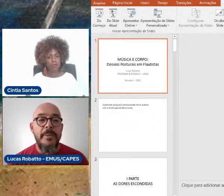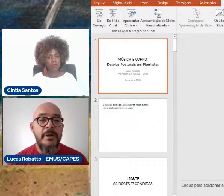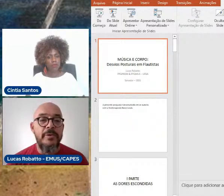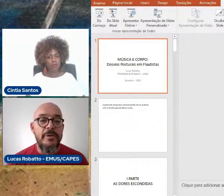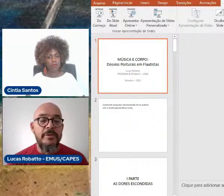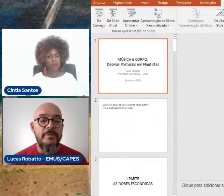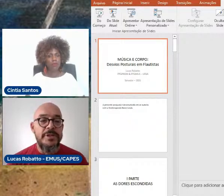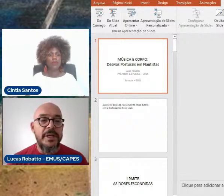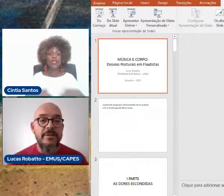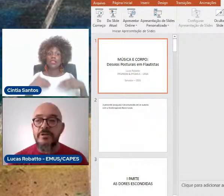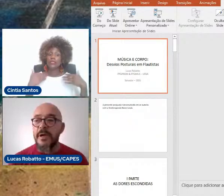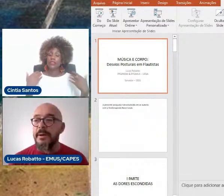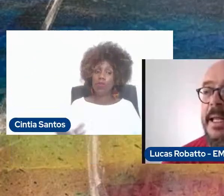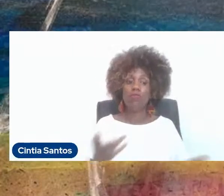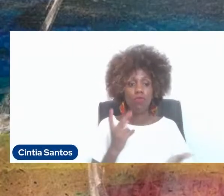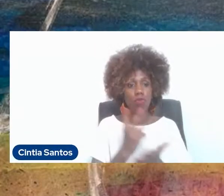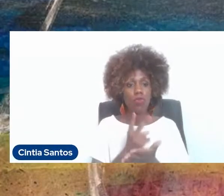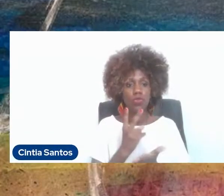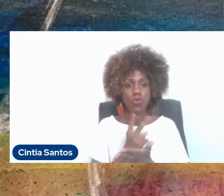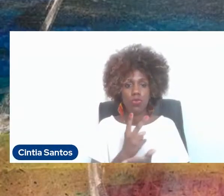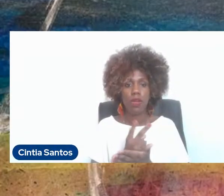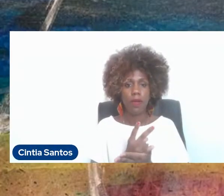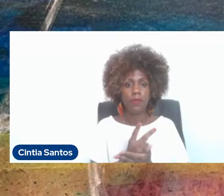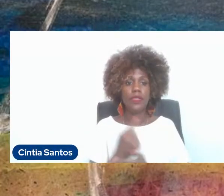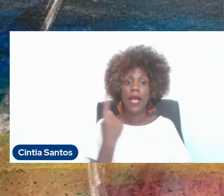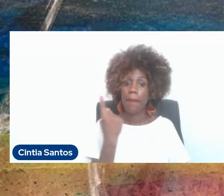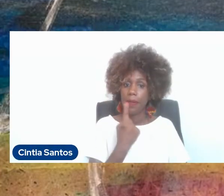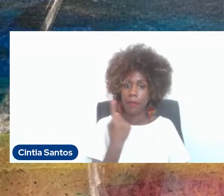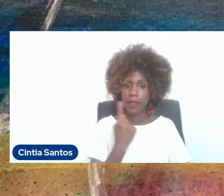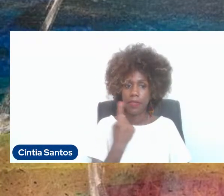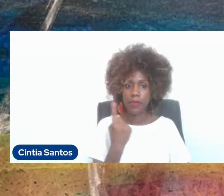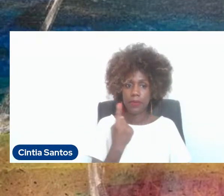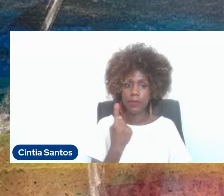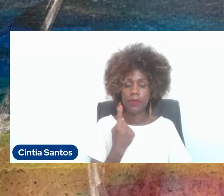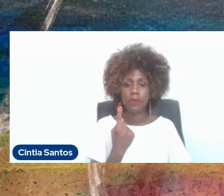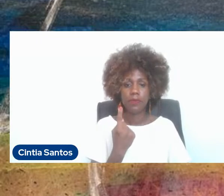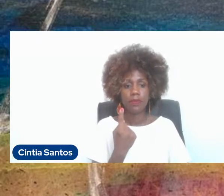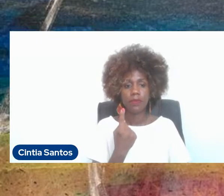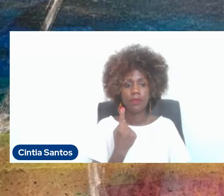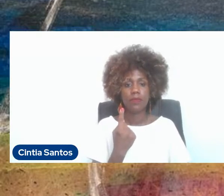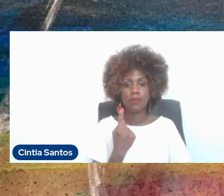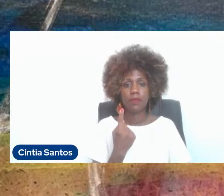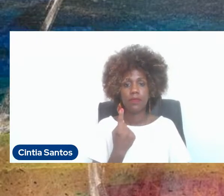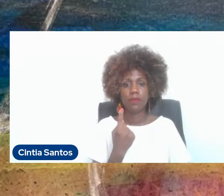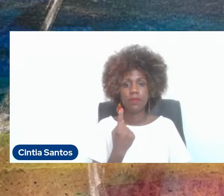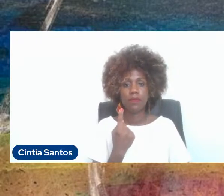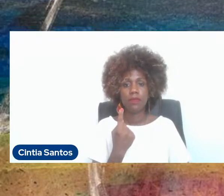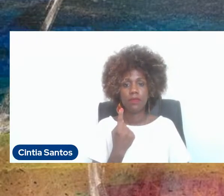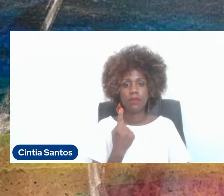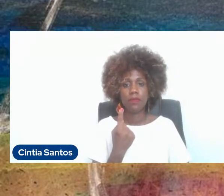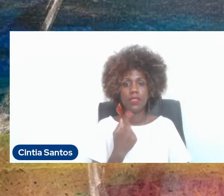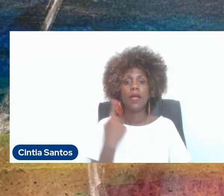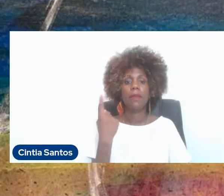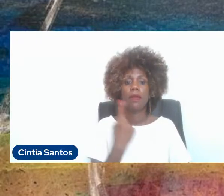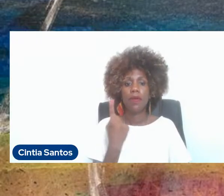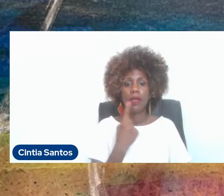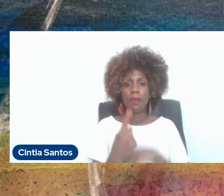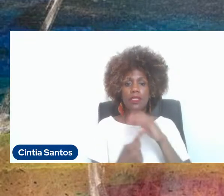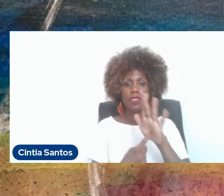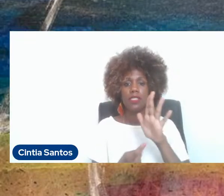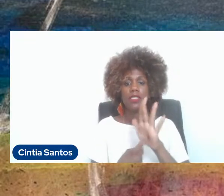Bom, eu vou seguindo de qualquer maneira. Então, a primeira parte dessa apresentação,